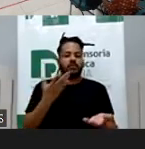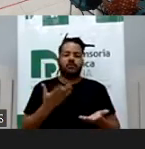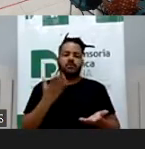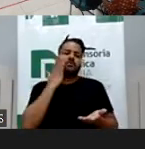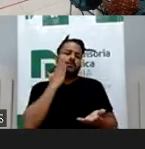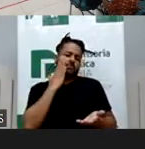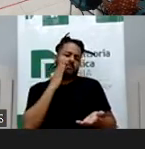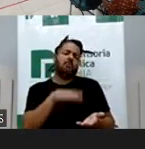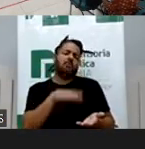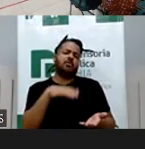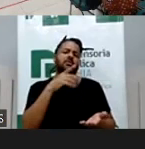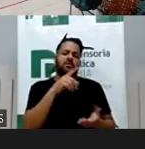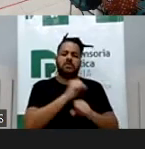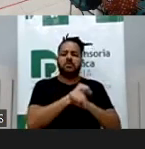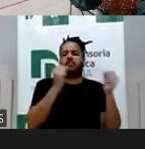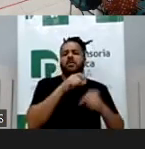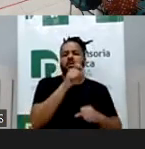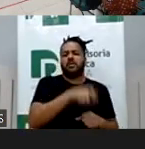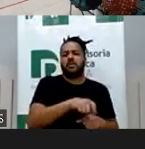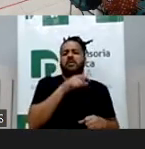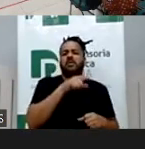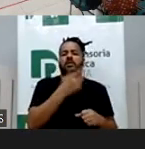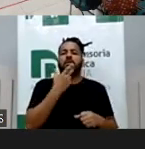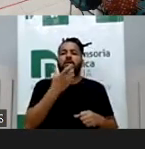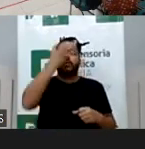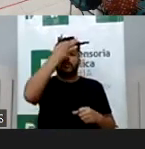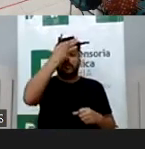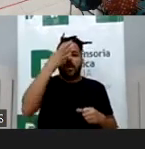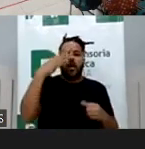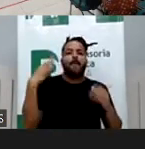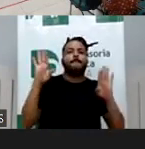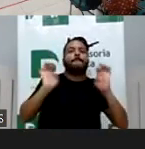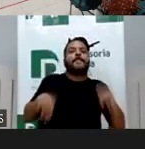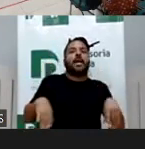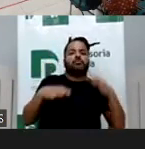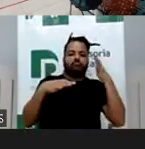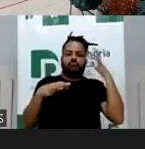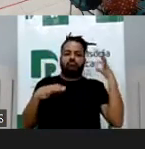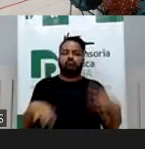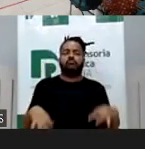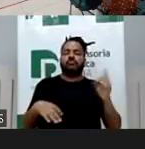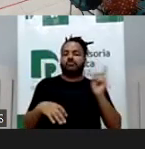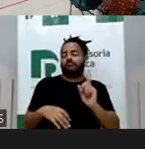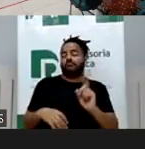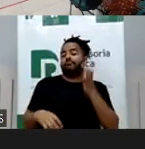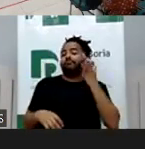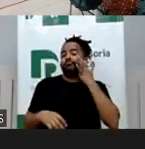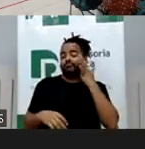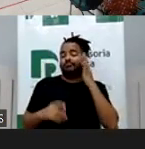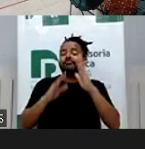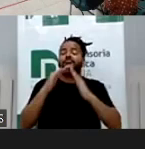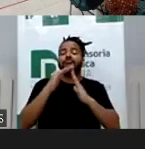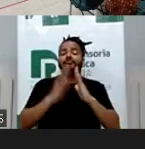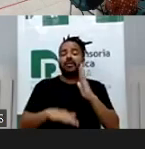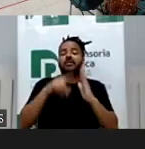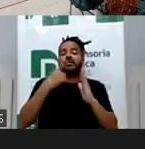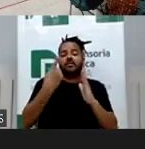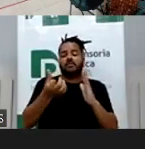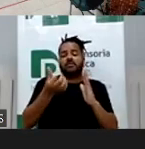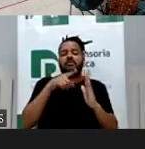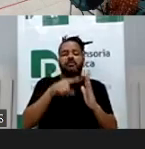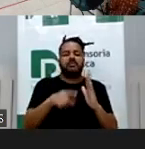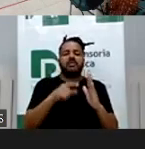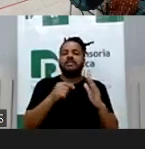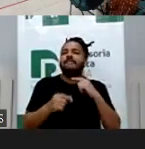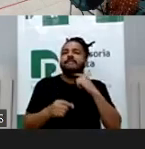incapazes do ponto de vista do direito civil, são incapazes civilmente, porque tem menos de 16 anos, incapazes absolutamente,